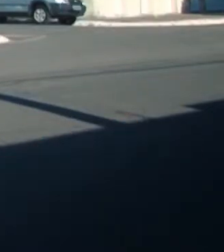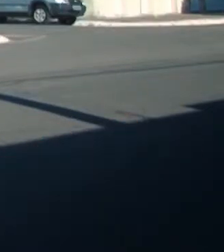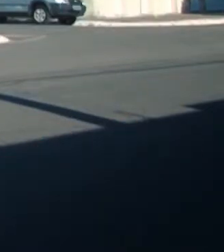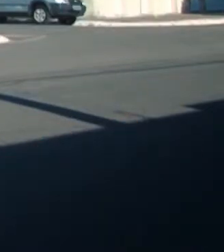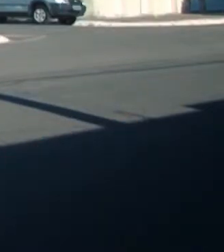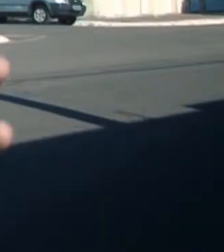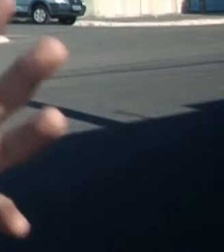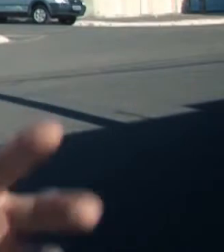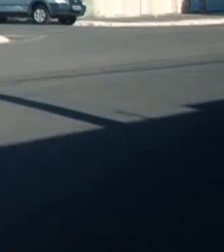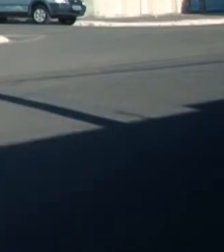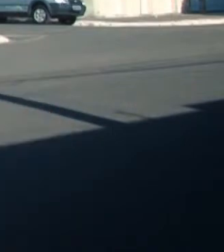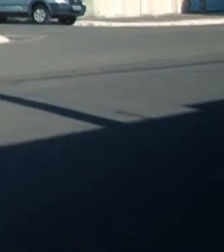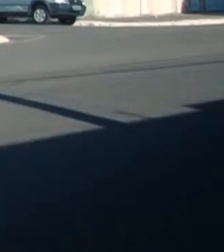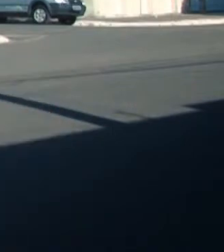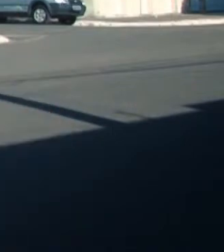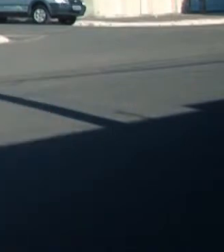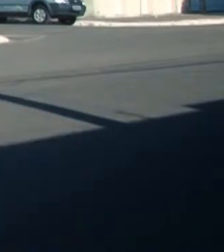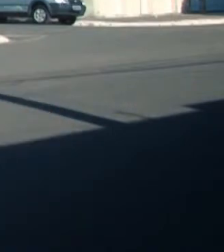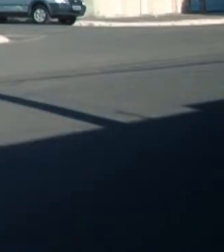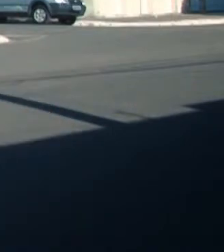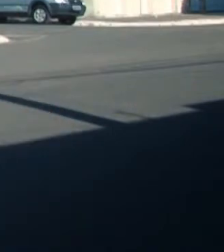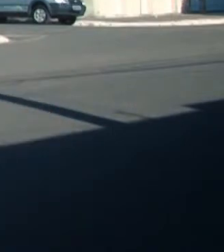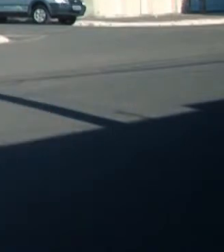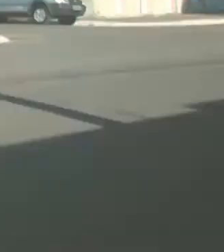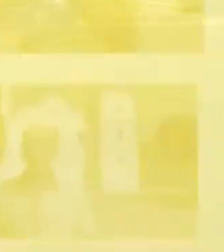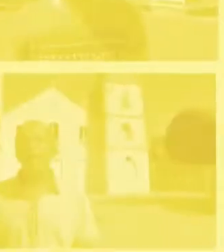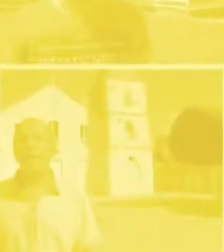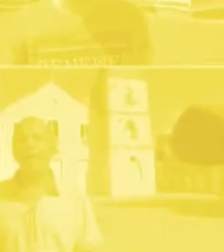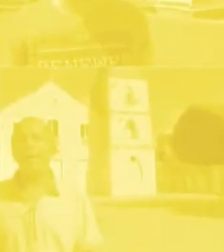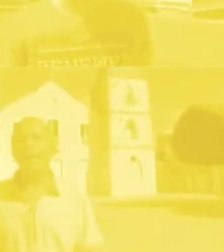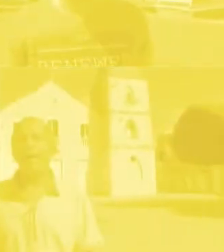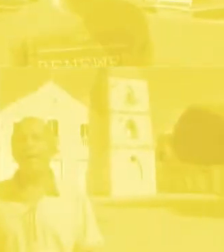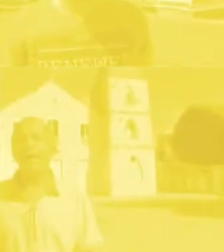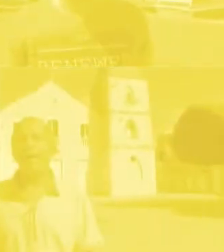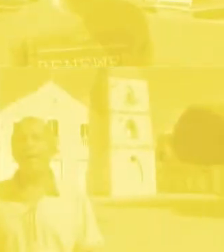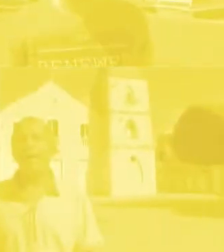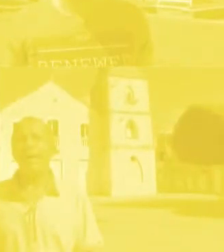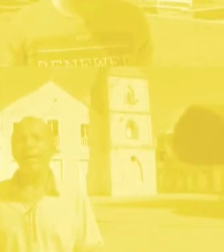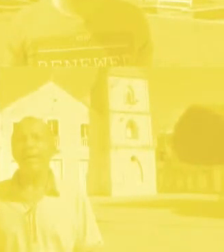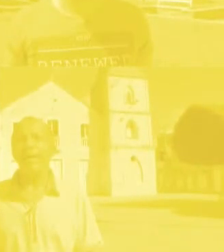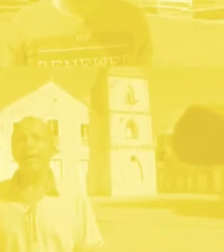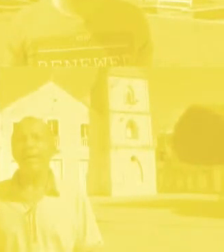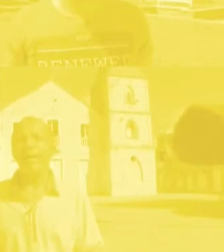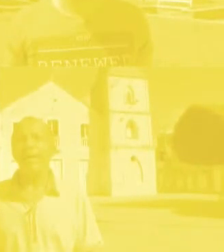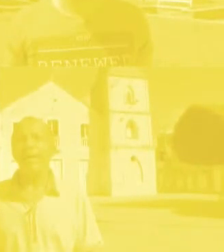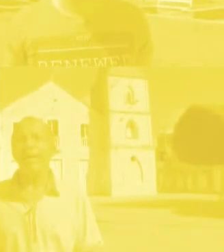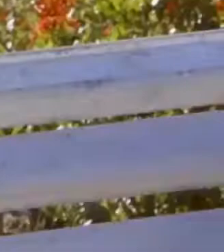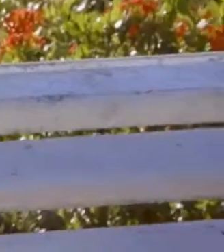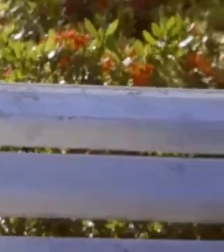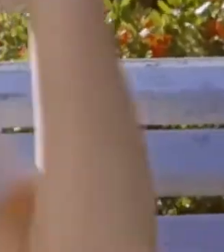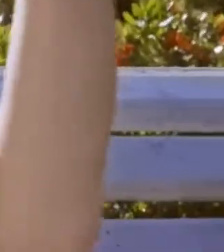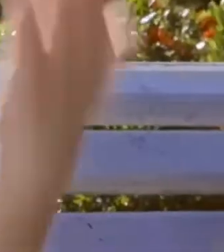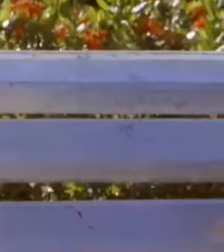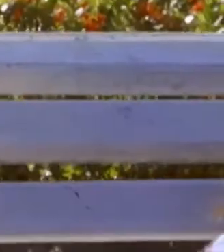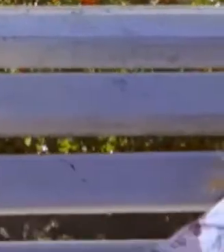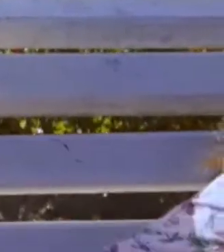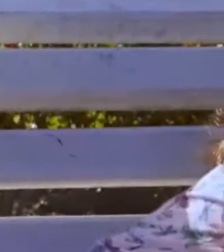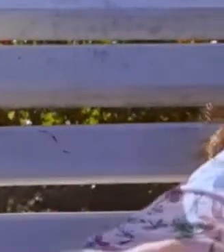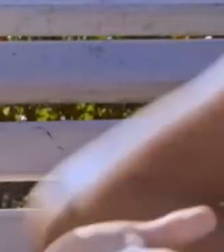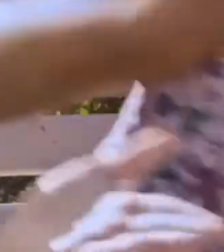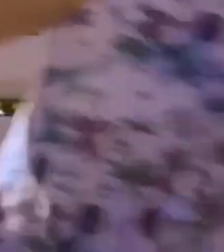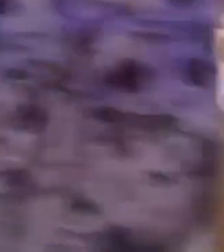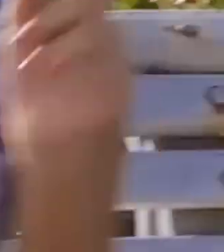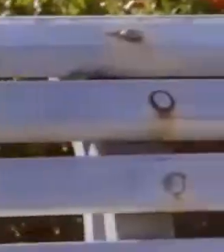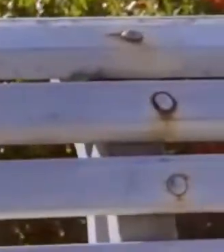ficou transtornado que não era para tocar o sino. E tentaram descobrir quem era e foi aquele rebuíço. Você sabe o é